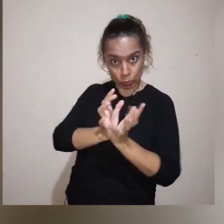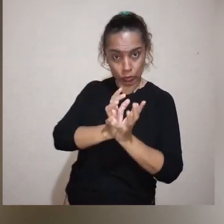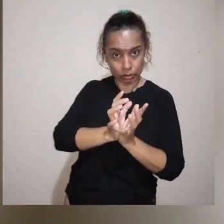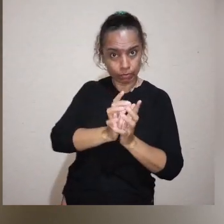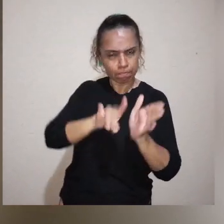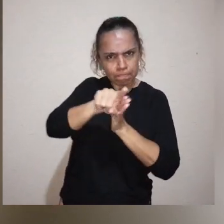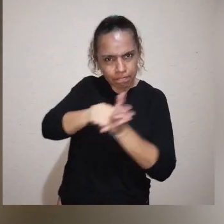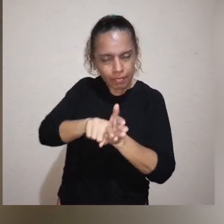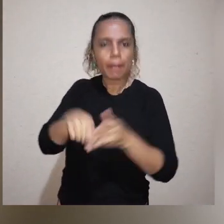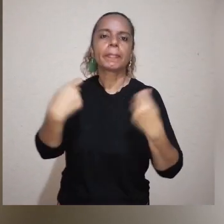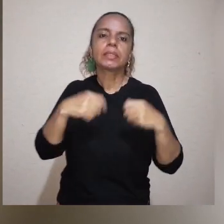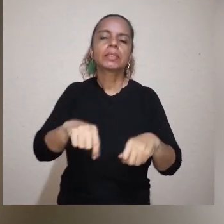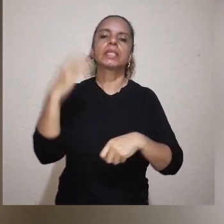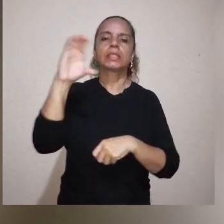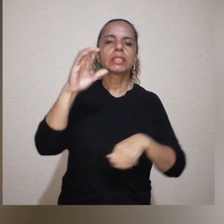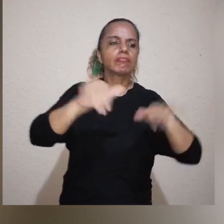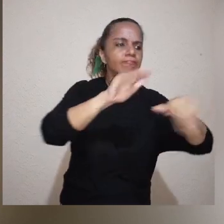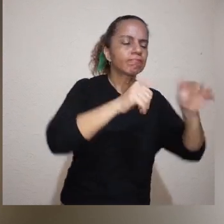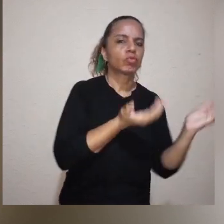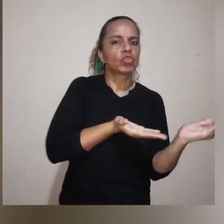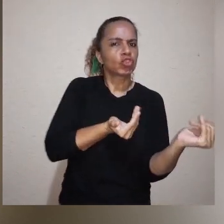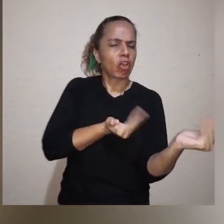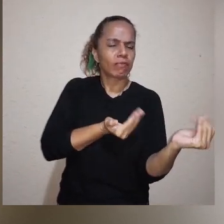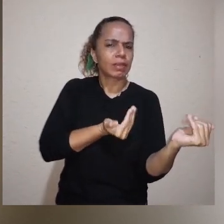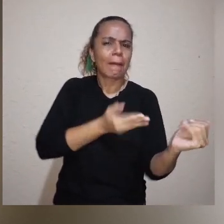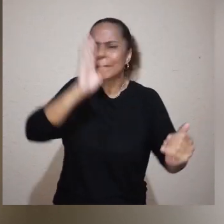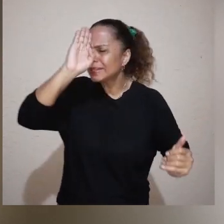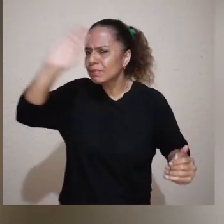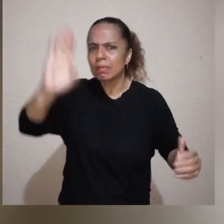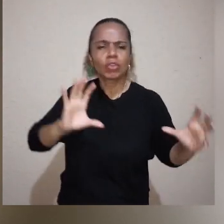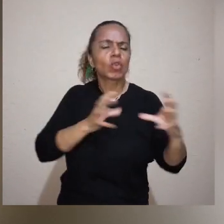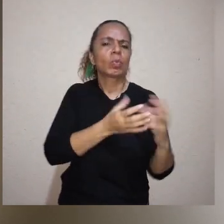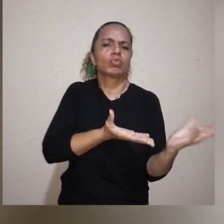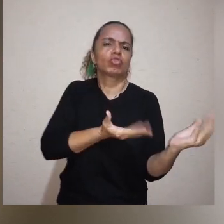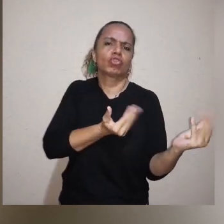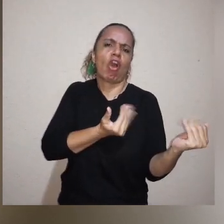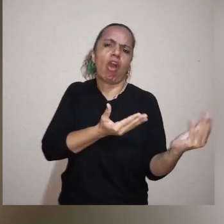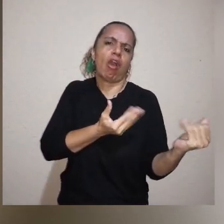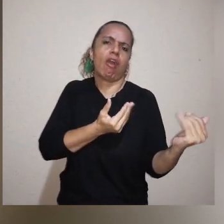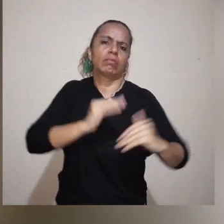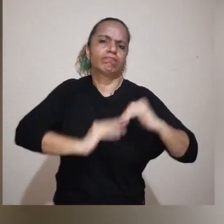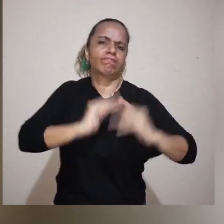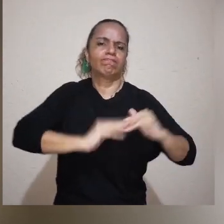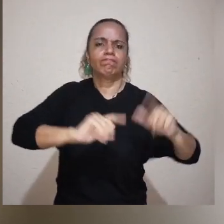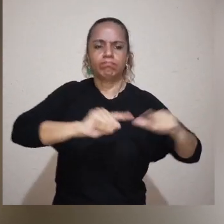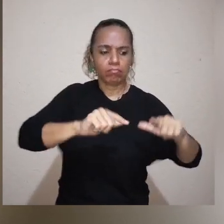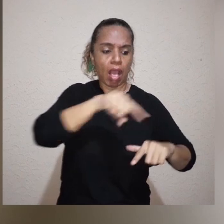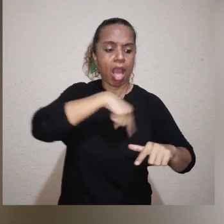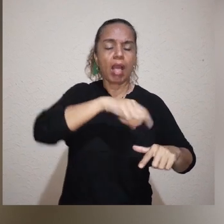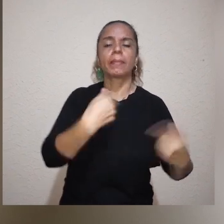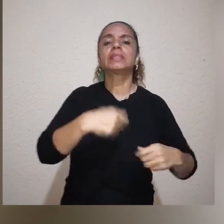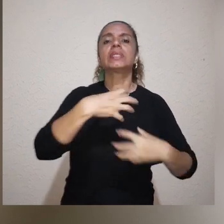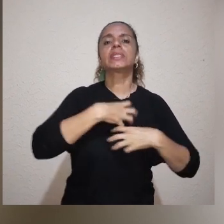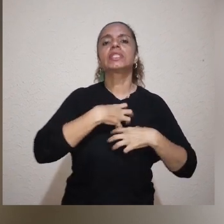gente, é preciso que a ciência atraia os jovens, é preciso que os jovens, principalmente os jovens da classe trabalhadora, sintam que há